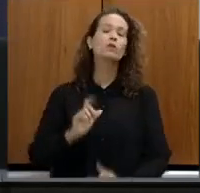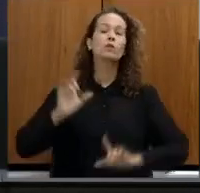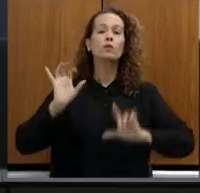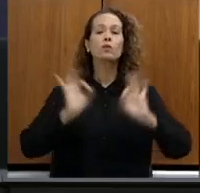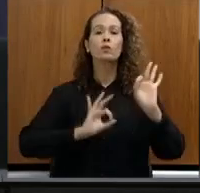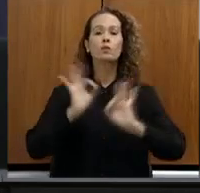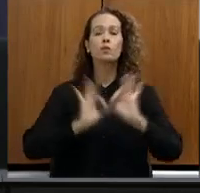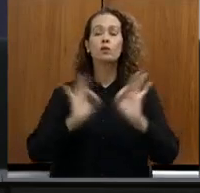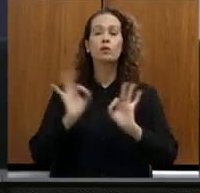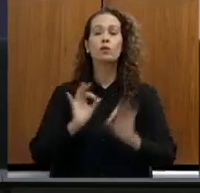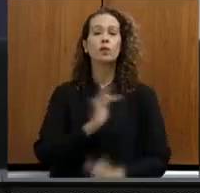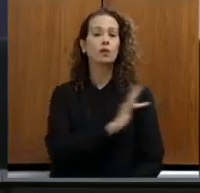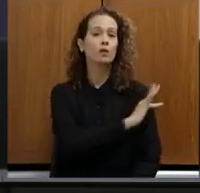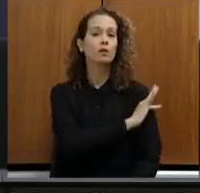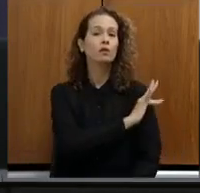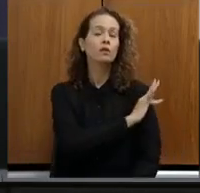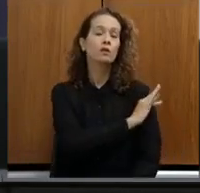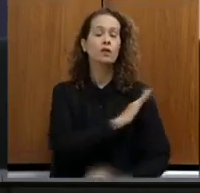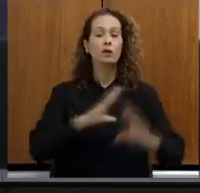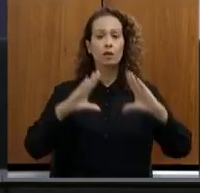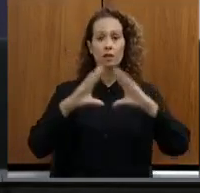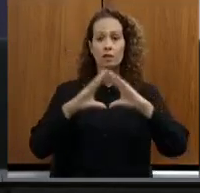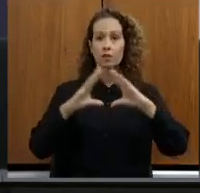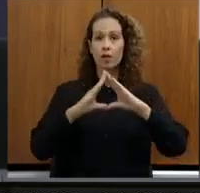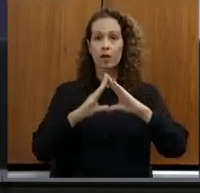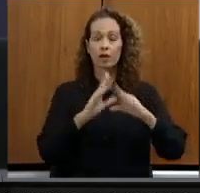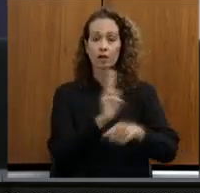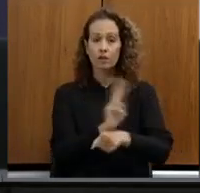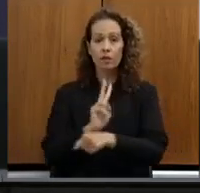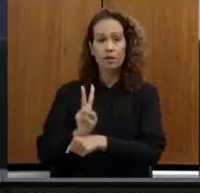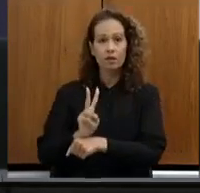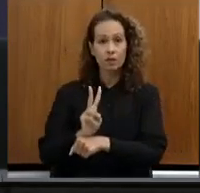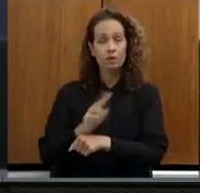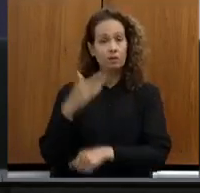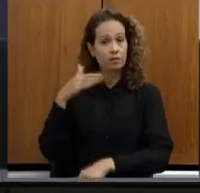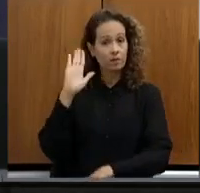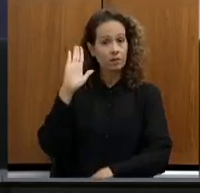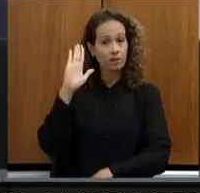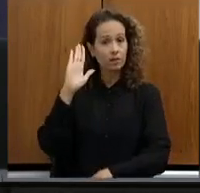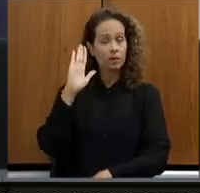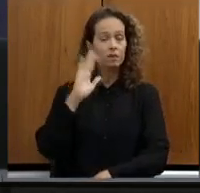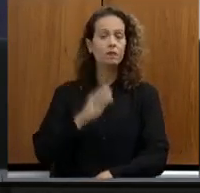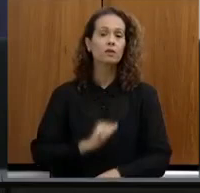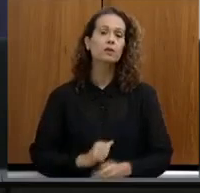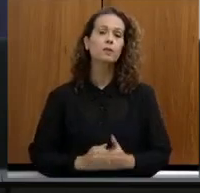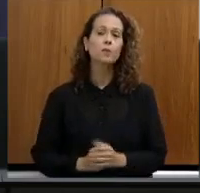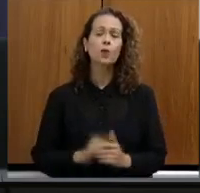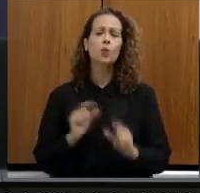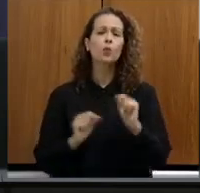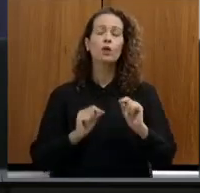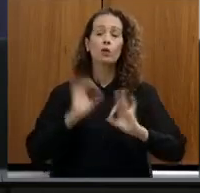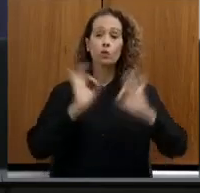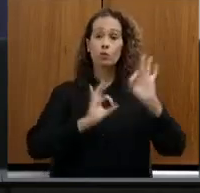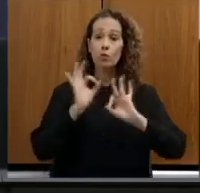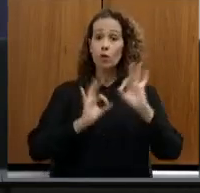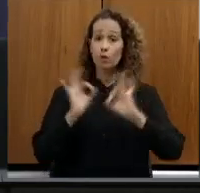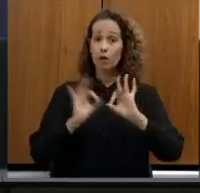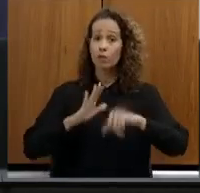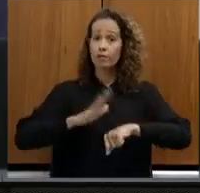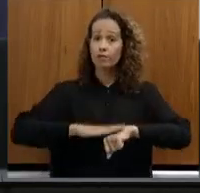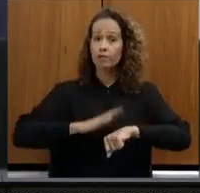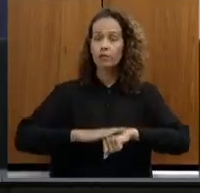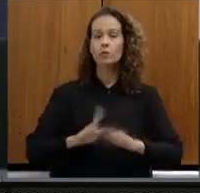Assembleia Fiscaliza Mais, Assembleia Fiscaliza Mais, é um programa instituído pela